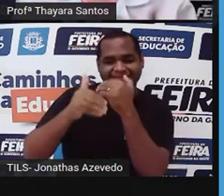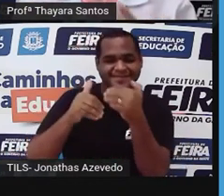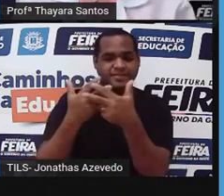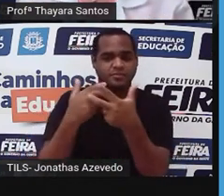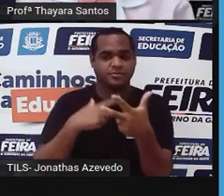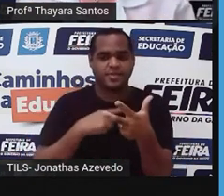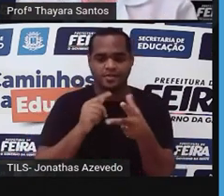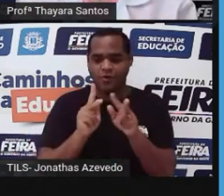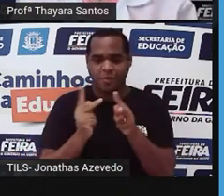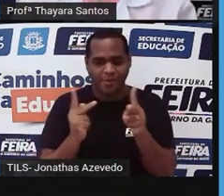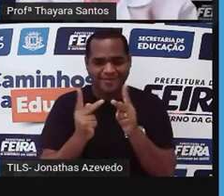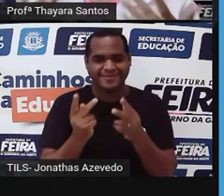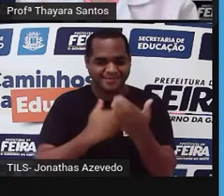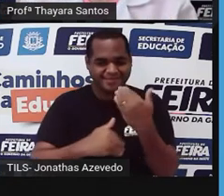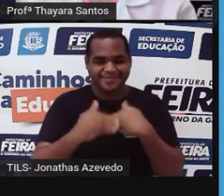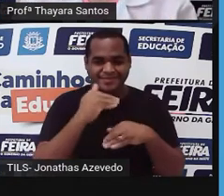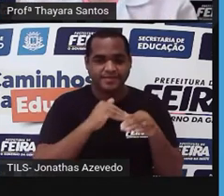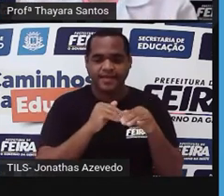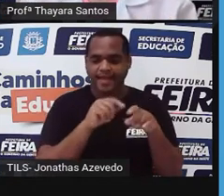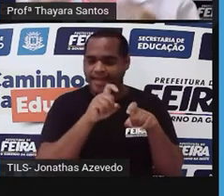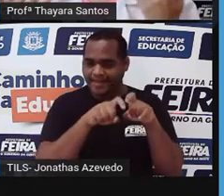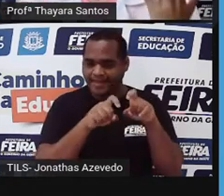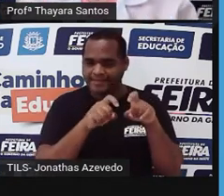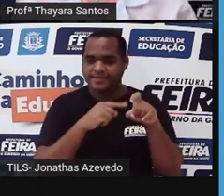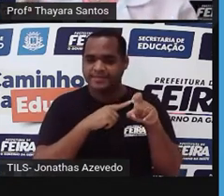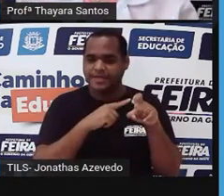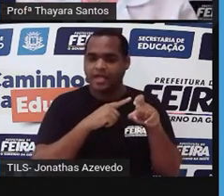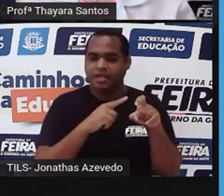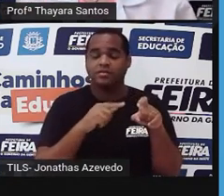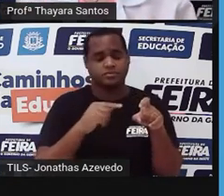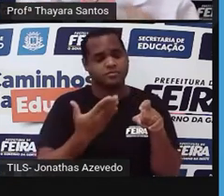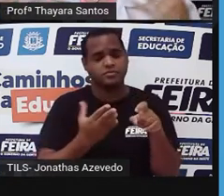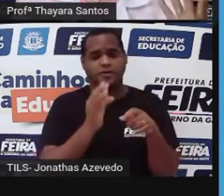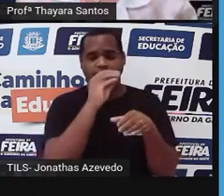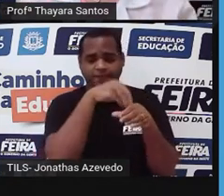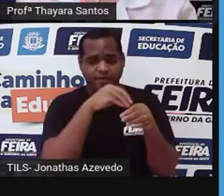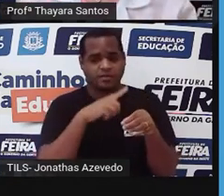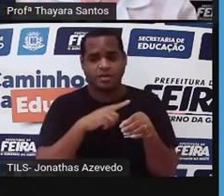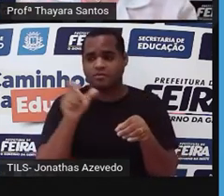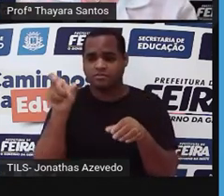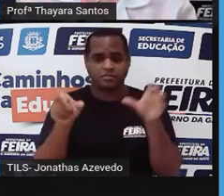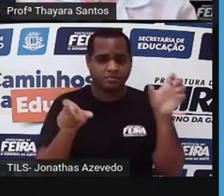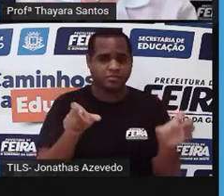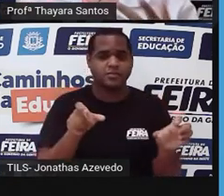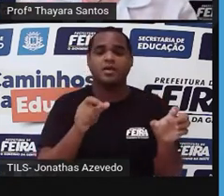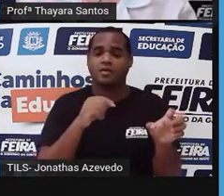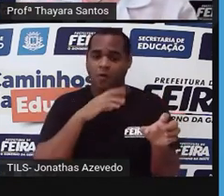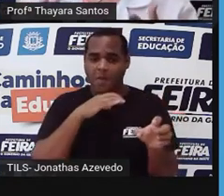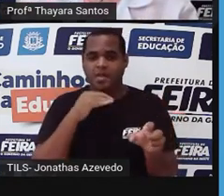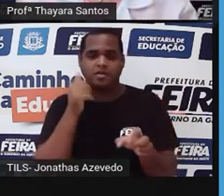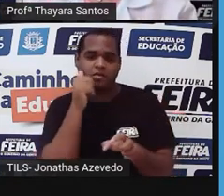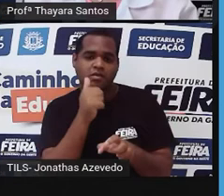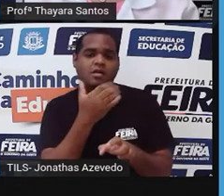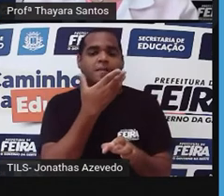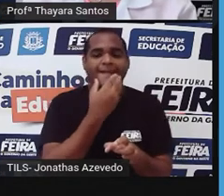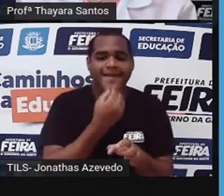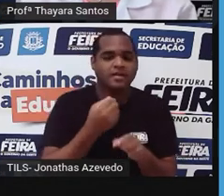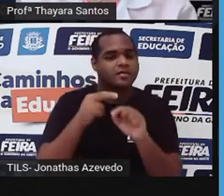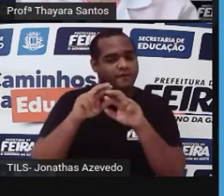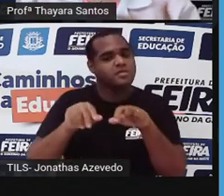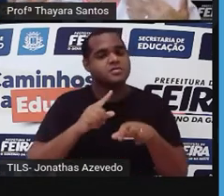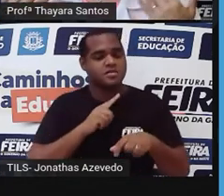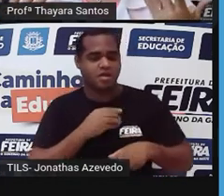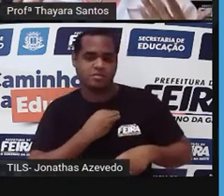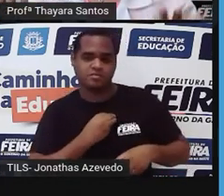questão dos hormônios sexuais que atuam aí. Mas os dois, todos os animais, inclusive da nossa espécie, apresentam glândula